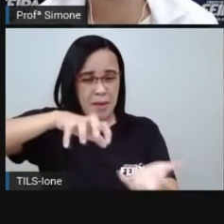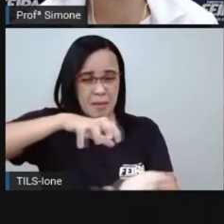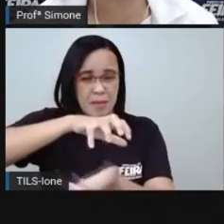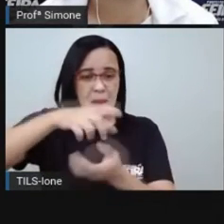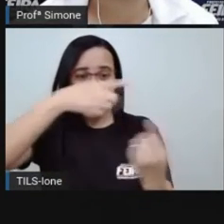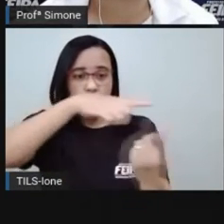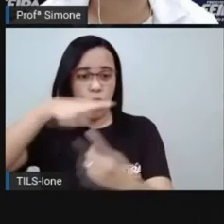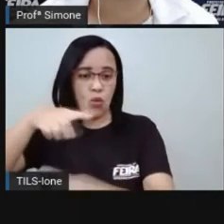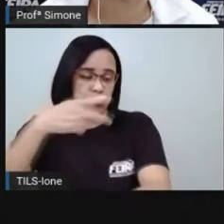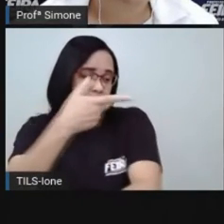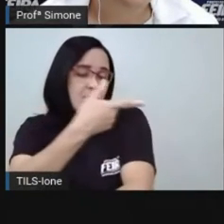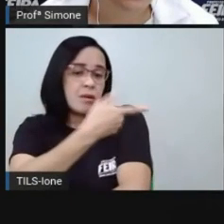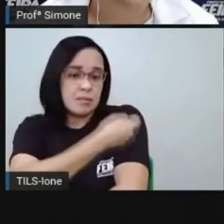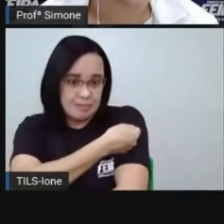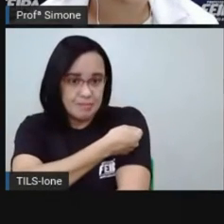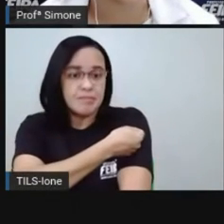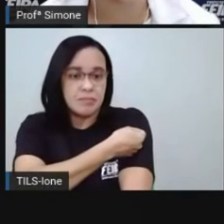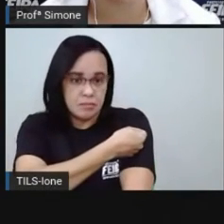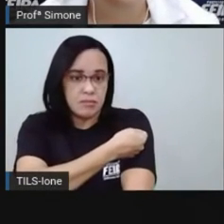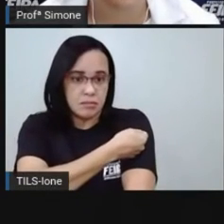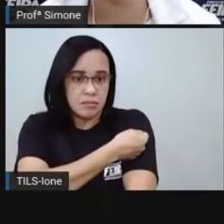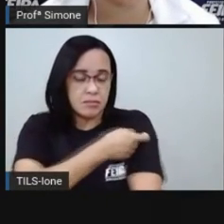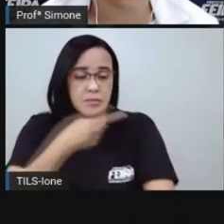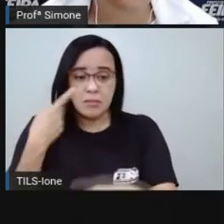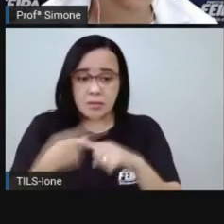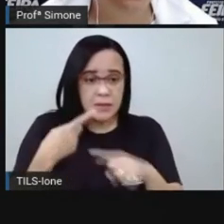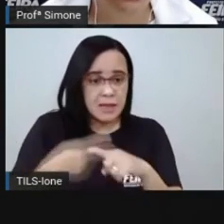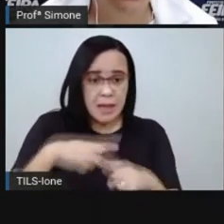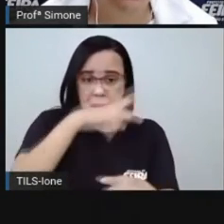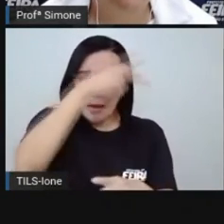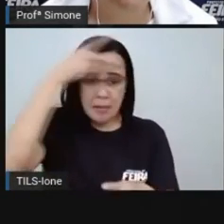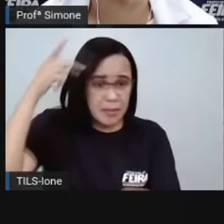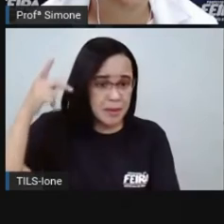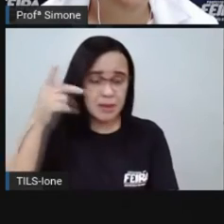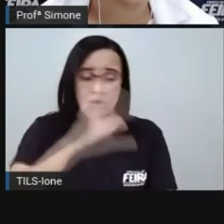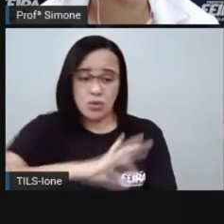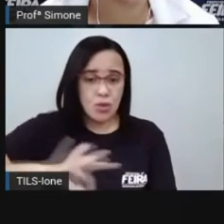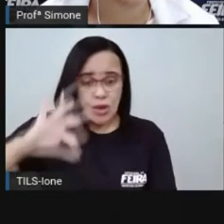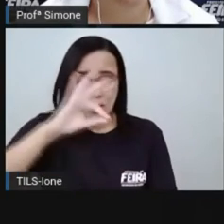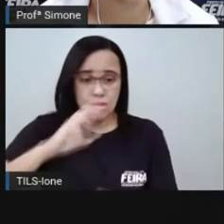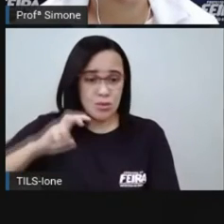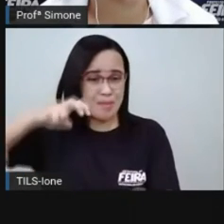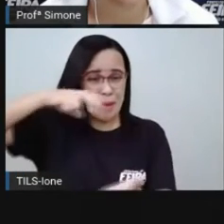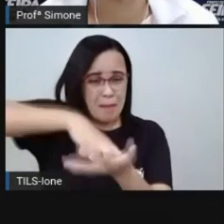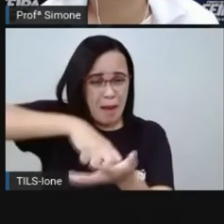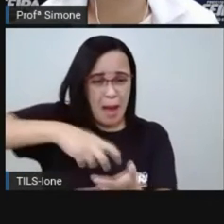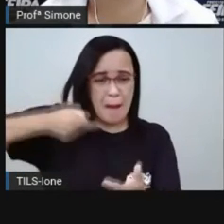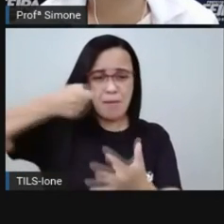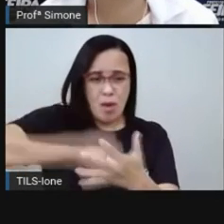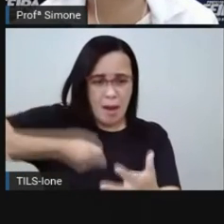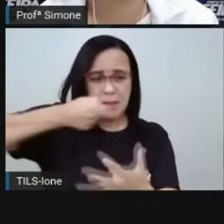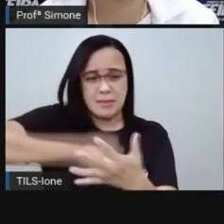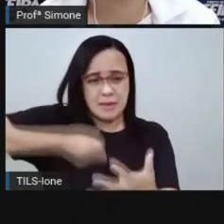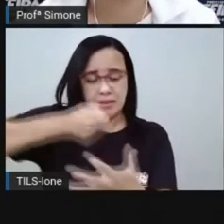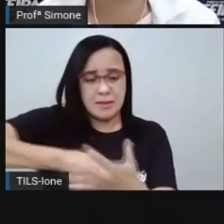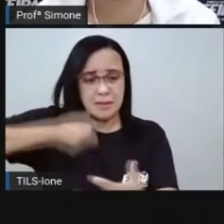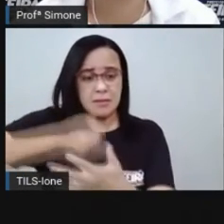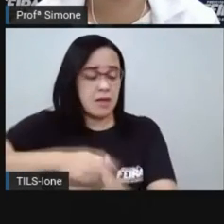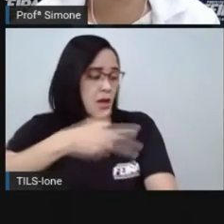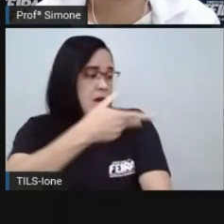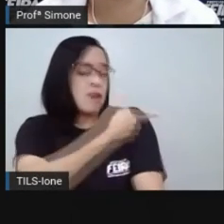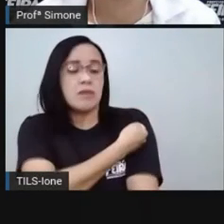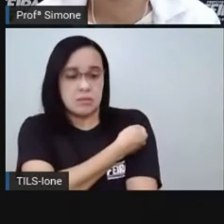e uma vacinação forçada, sem explicar à população para que ela servia, gerou aí a revolta da vacina em